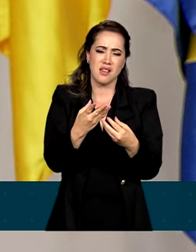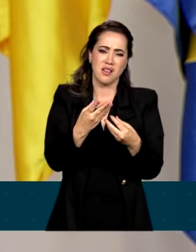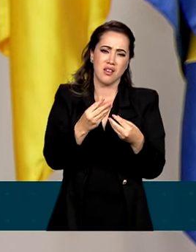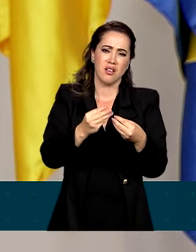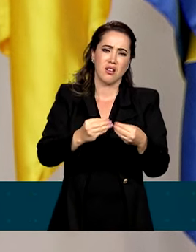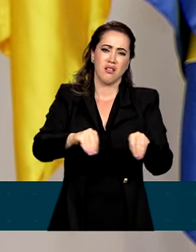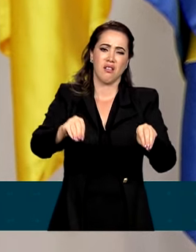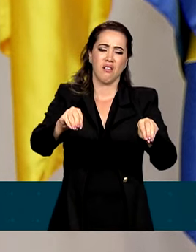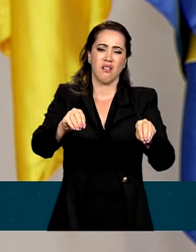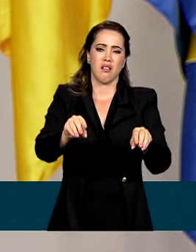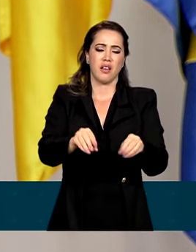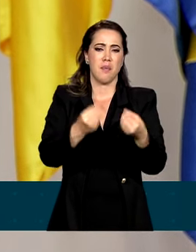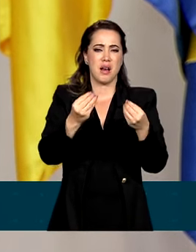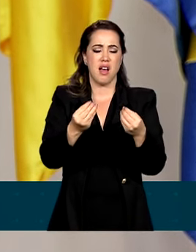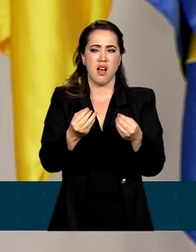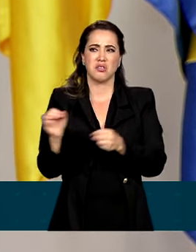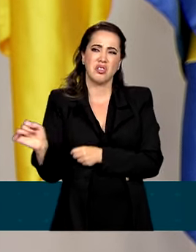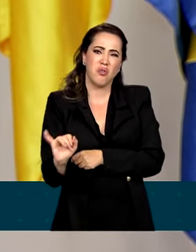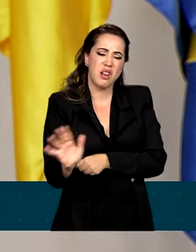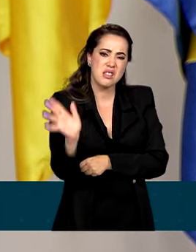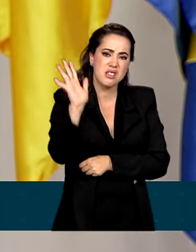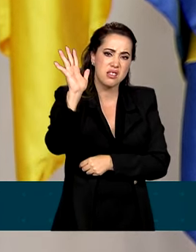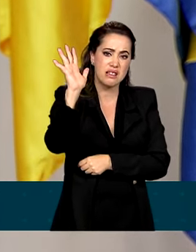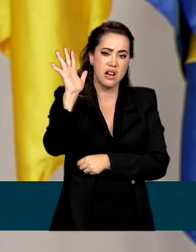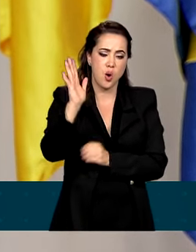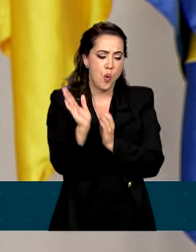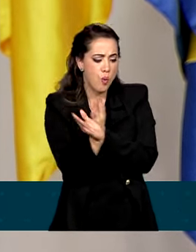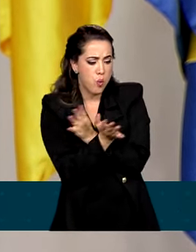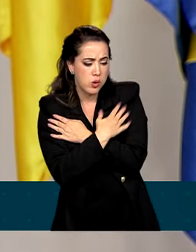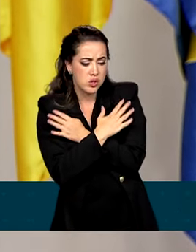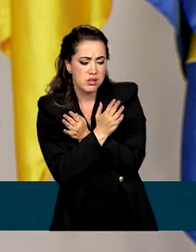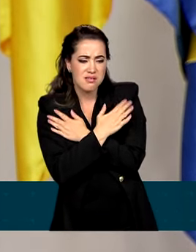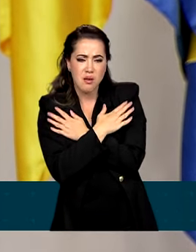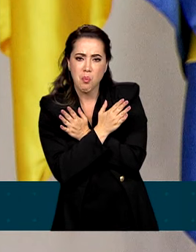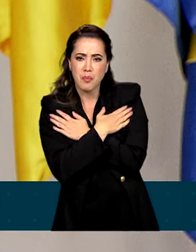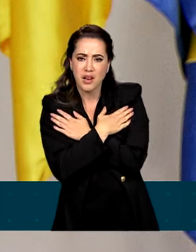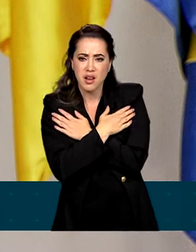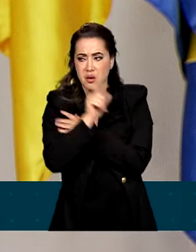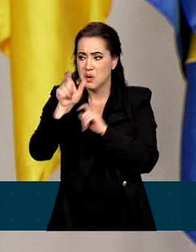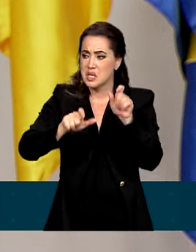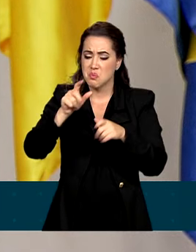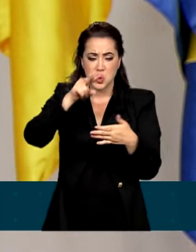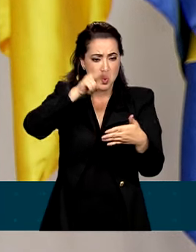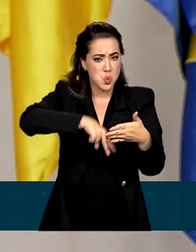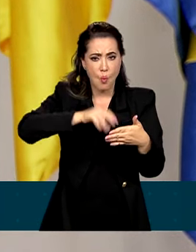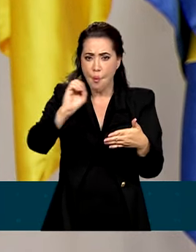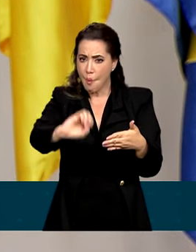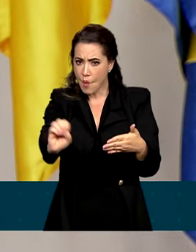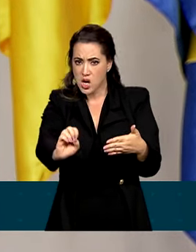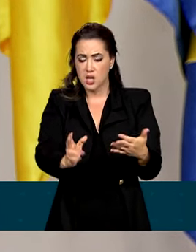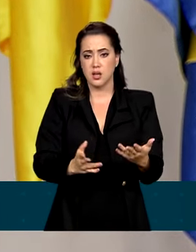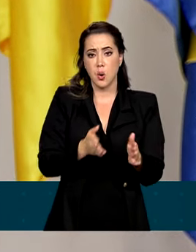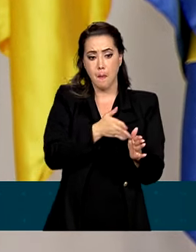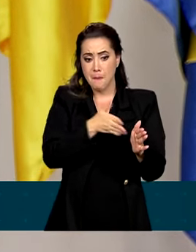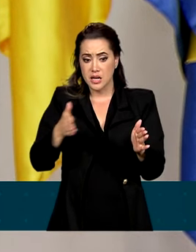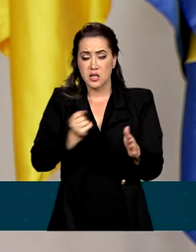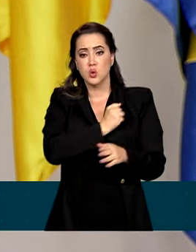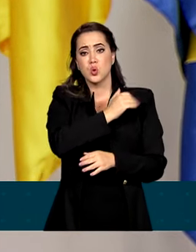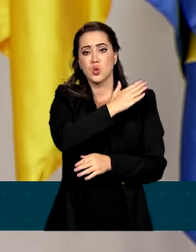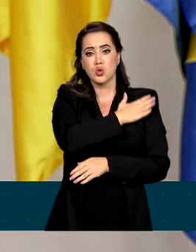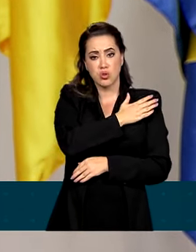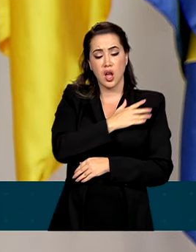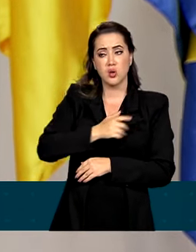desemprego, pela miséria, pelo analfabetismo. O período da ditadura militar foi um período de